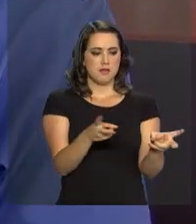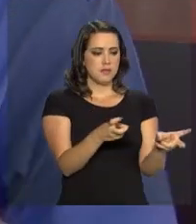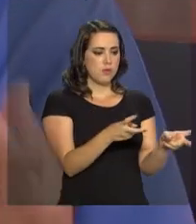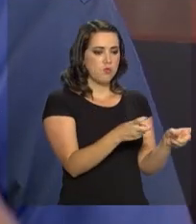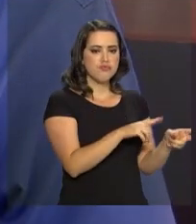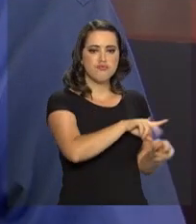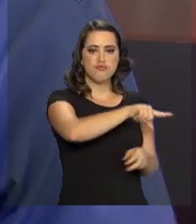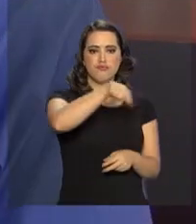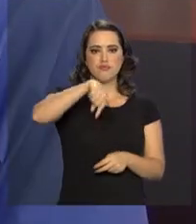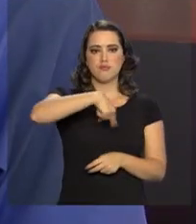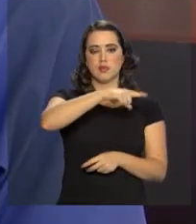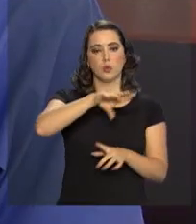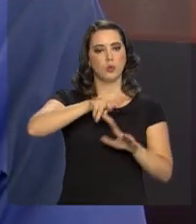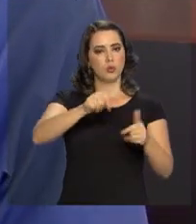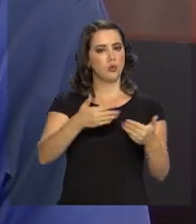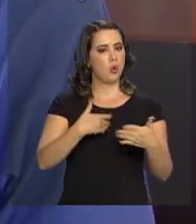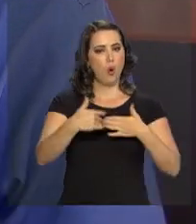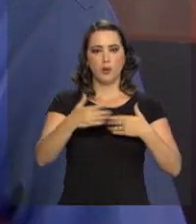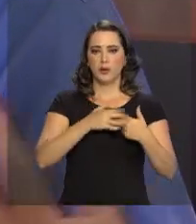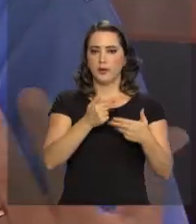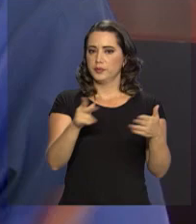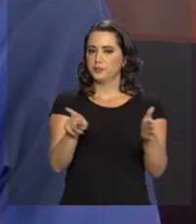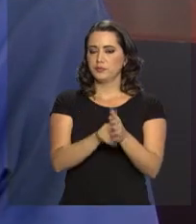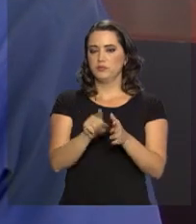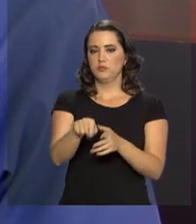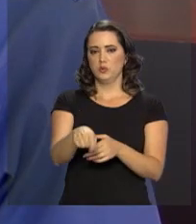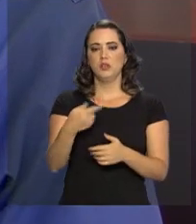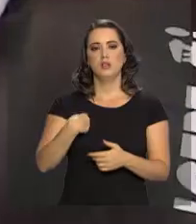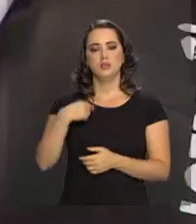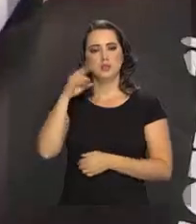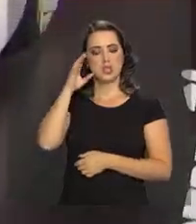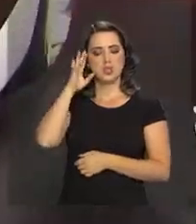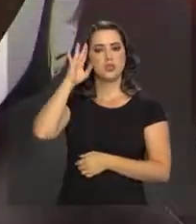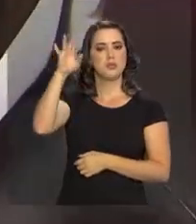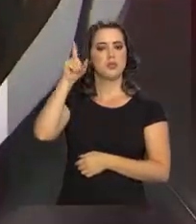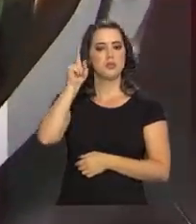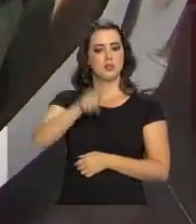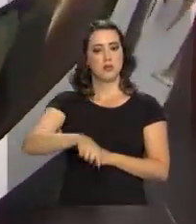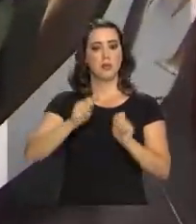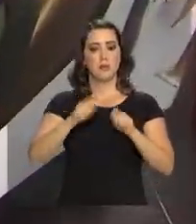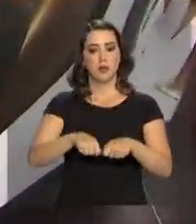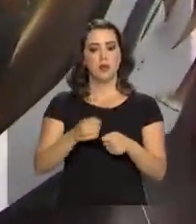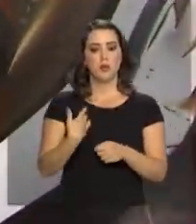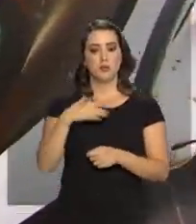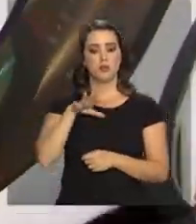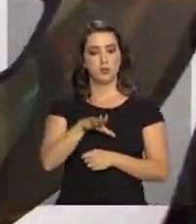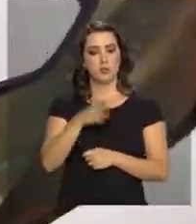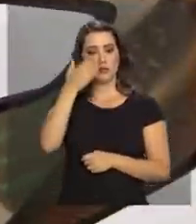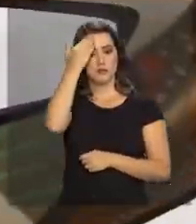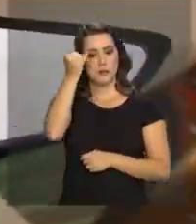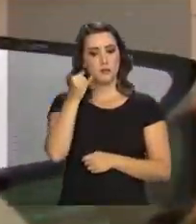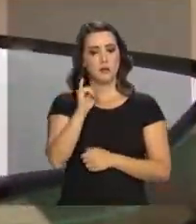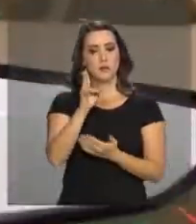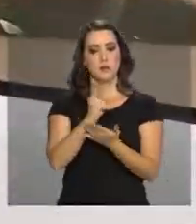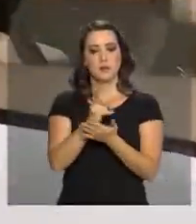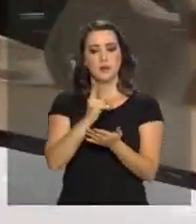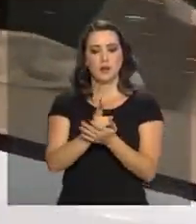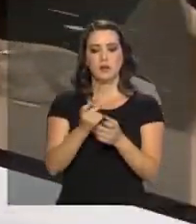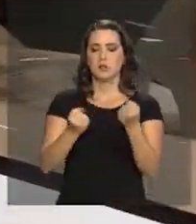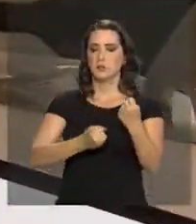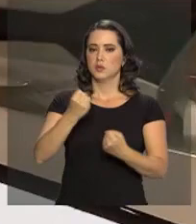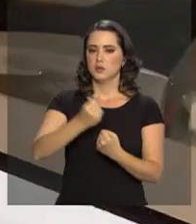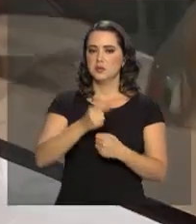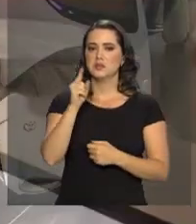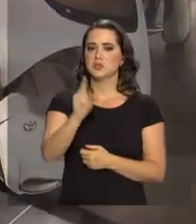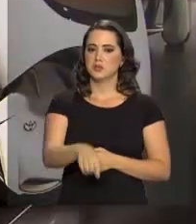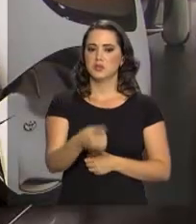Qualquer obstáculo ao percurso deste carro vai estar imaginado e ele é capaz de reagir apesar do motorista. Isso serve